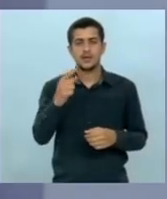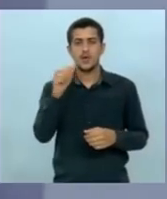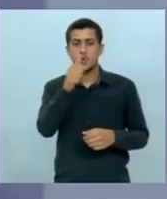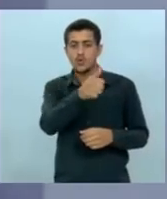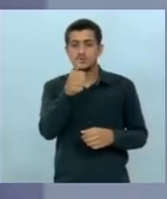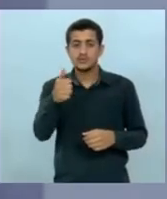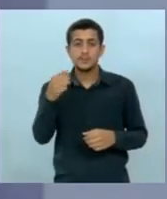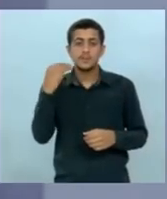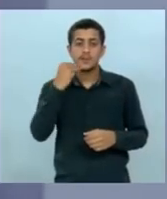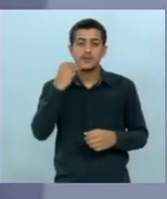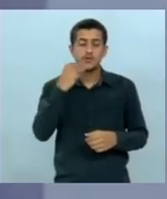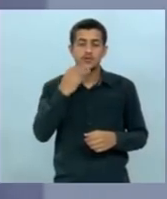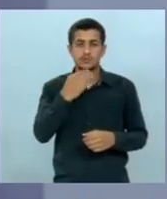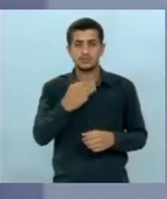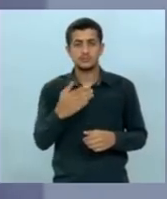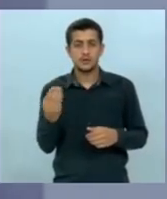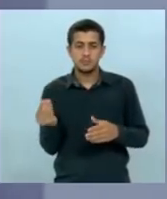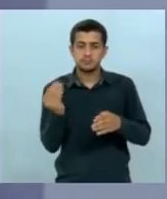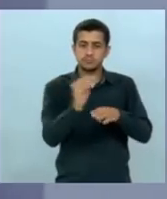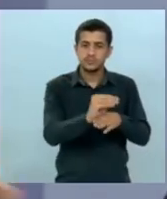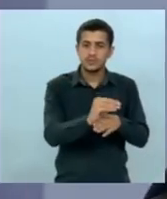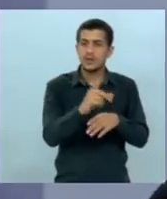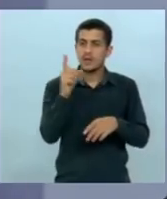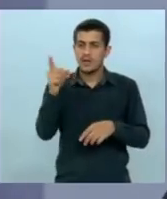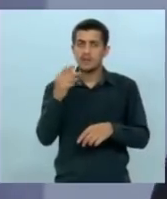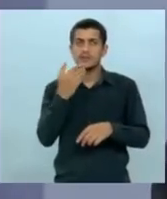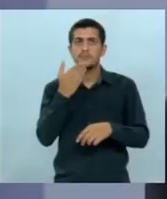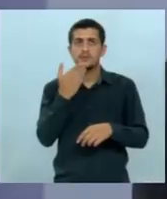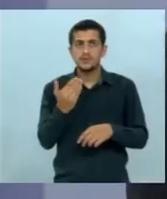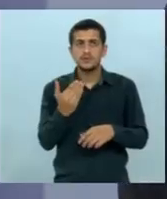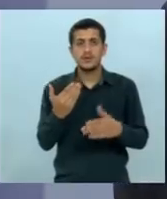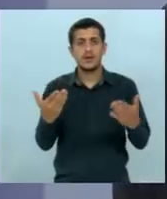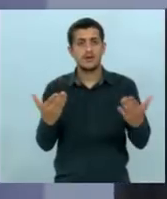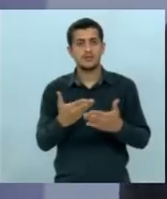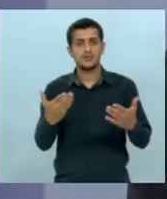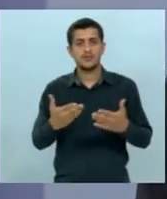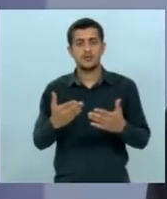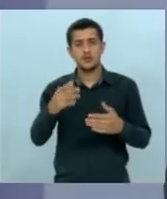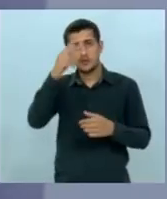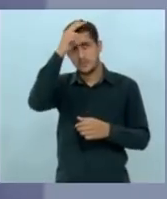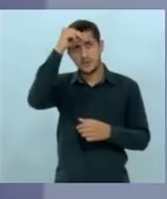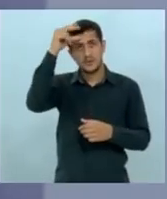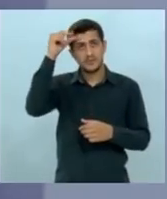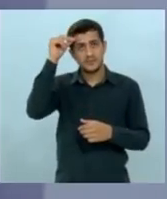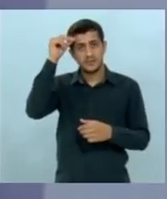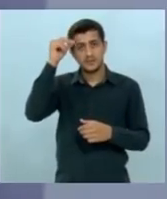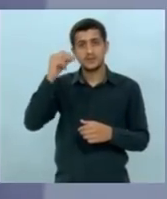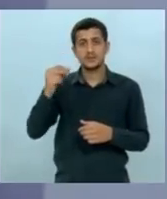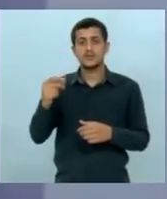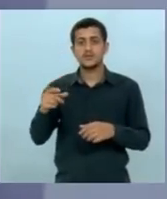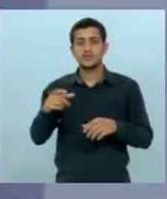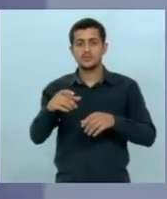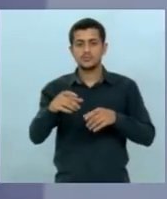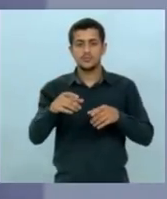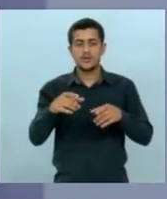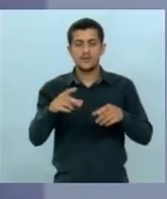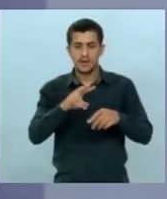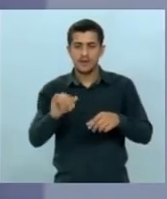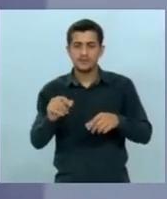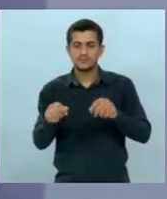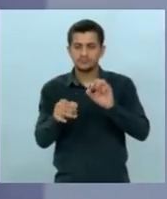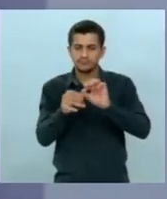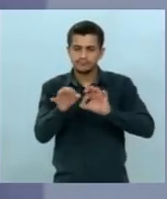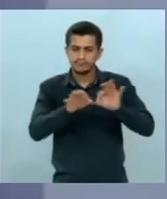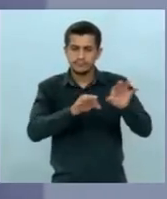candidata que eles ficaram de fazer a licitação e agora o prefeito está dando ordem de serviço para maternidade pronto-socorro